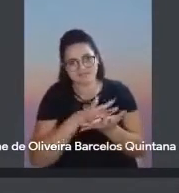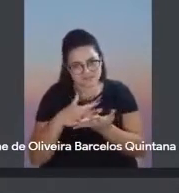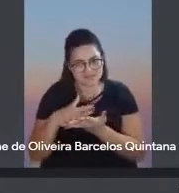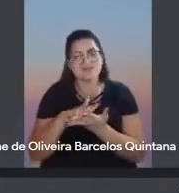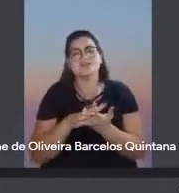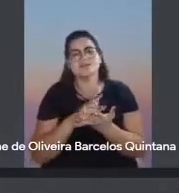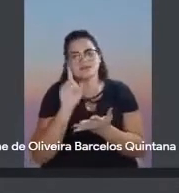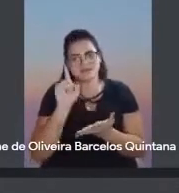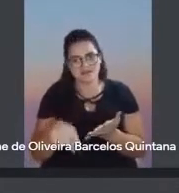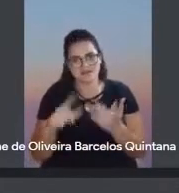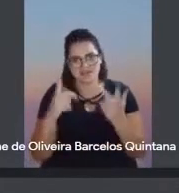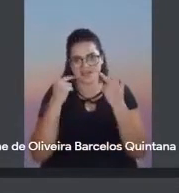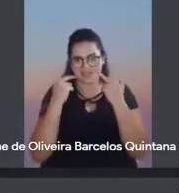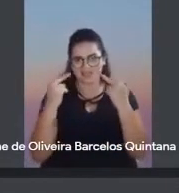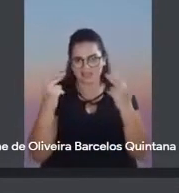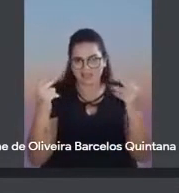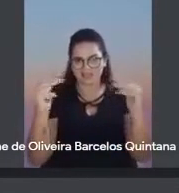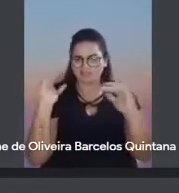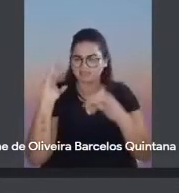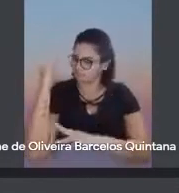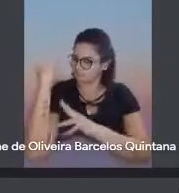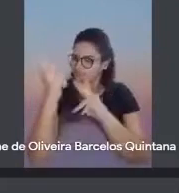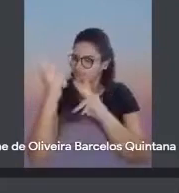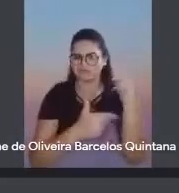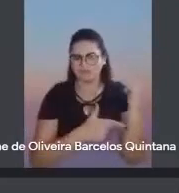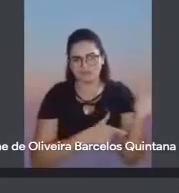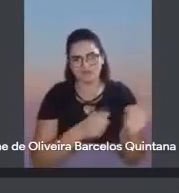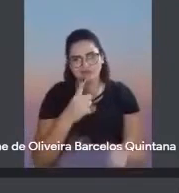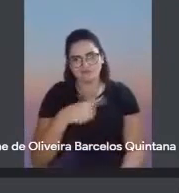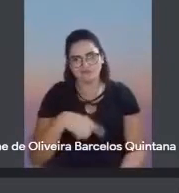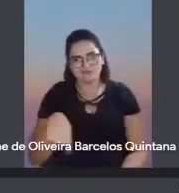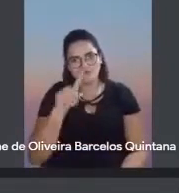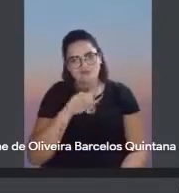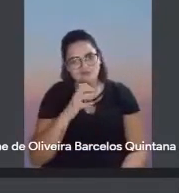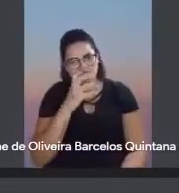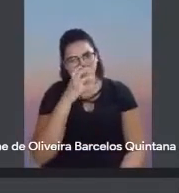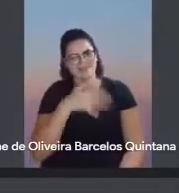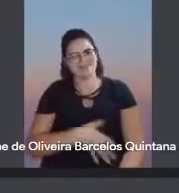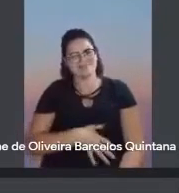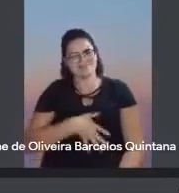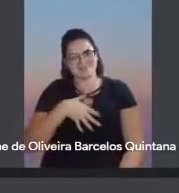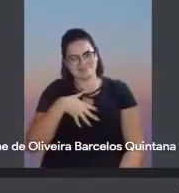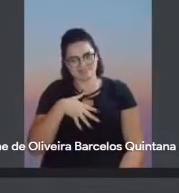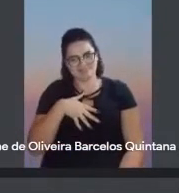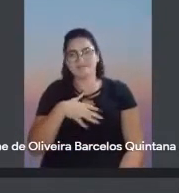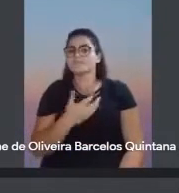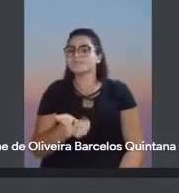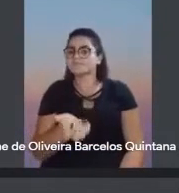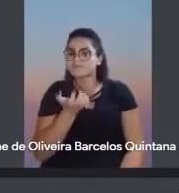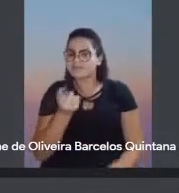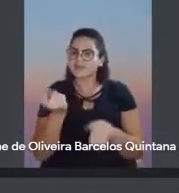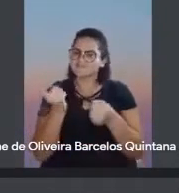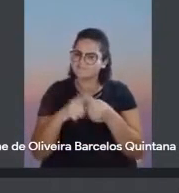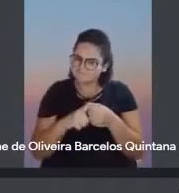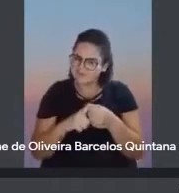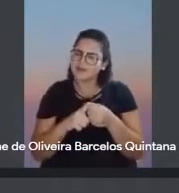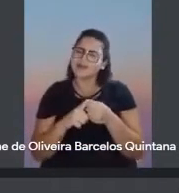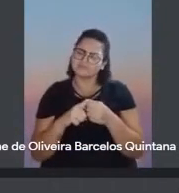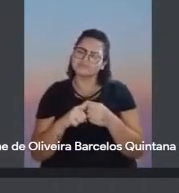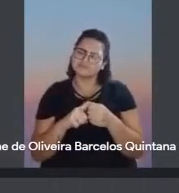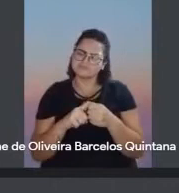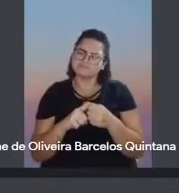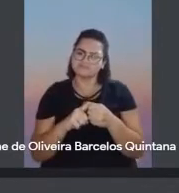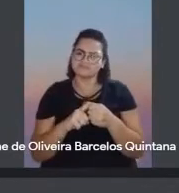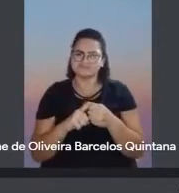pela própria natureza e deixava todo mundo encantado. Nós queremos que isso volte a acontecer. Eu vou